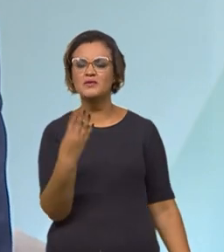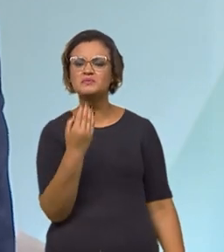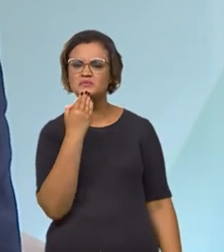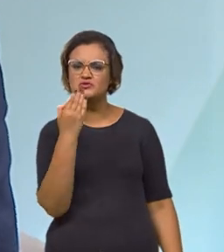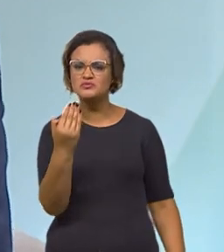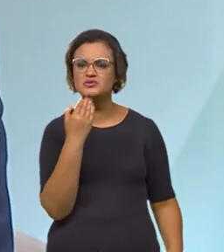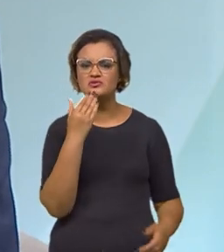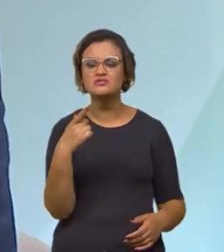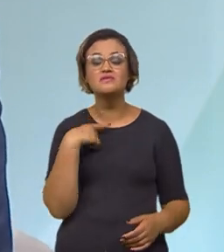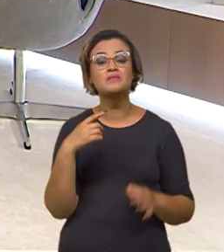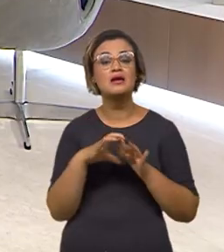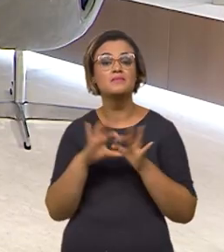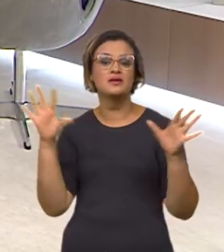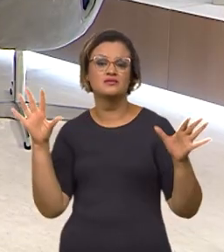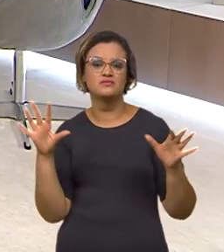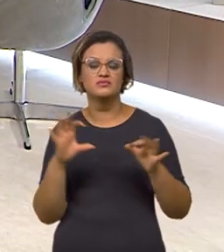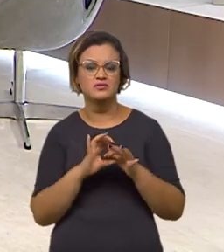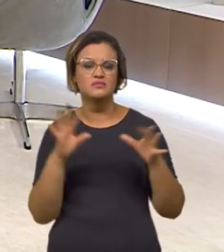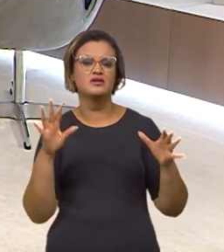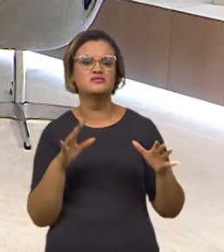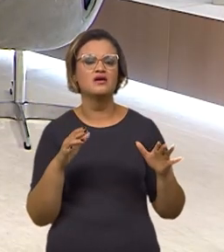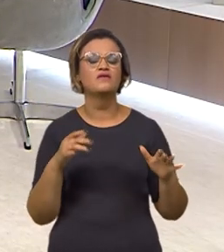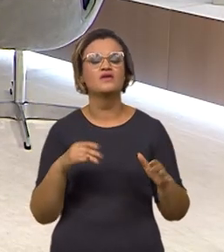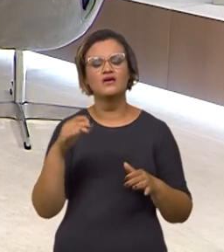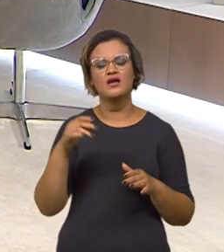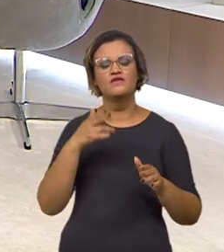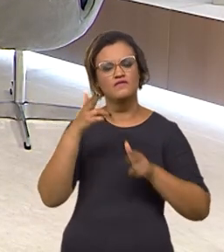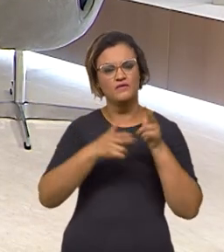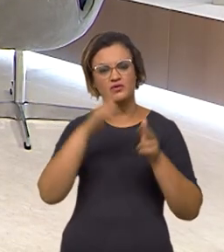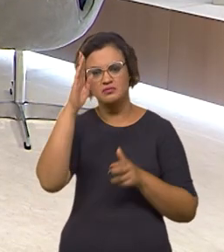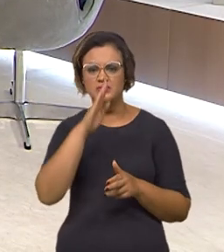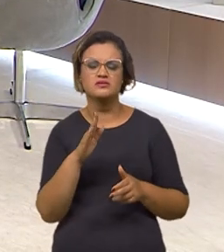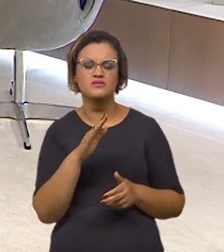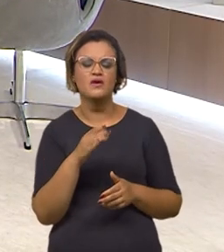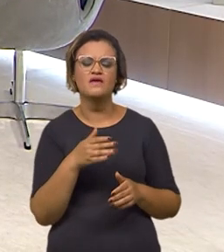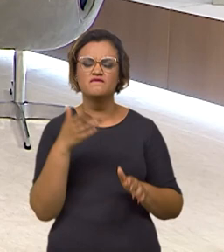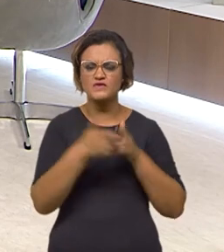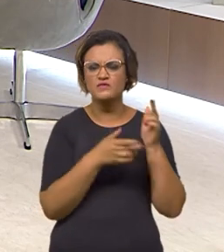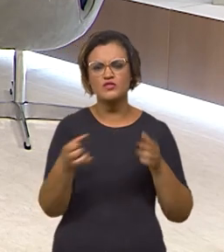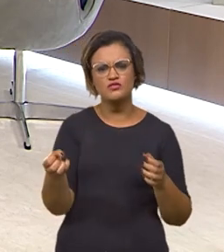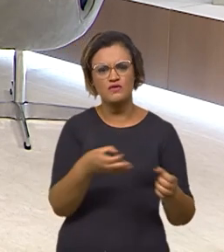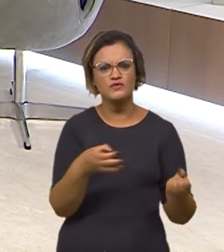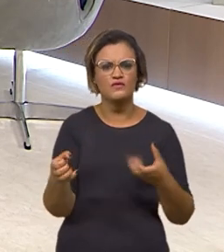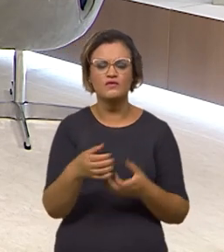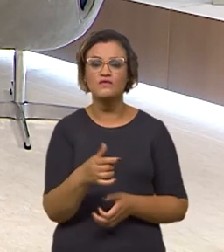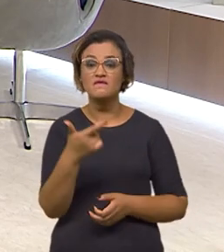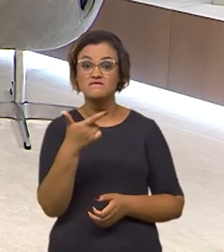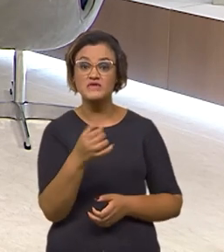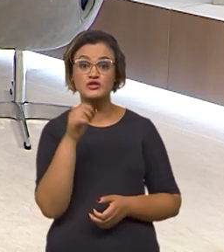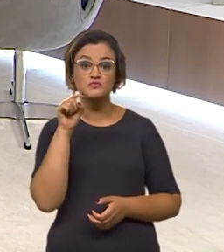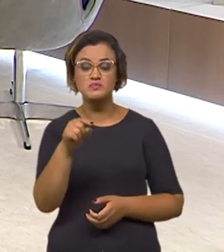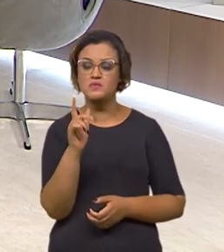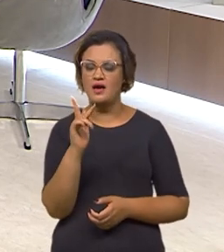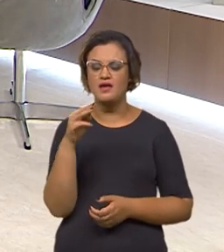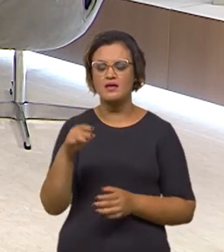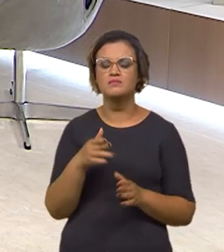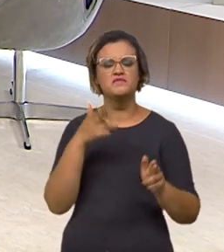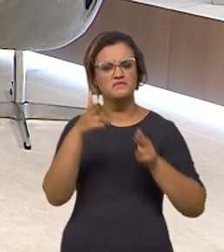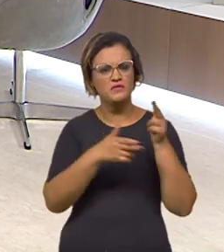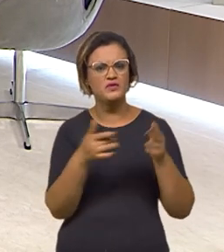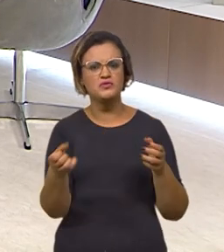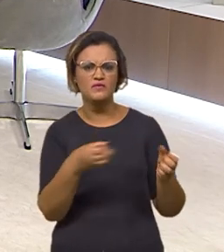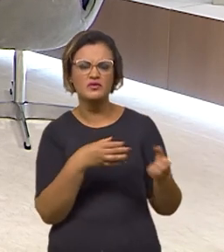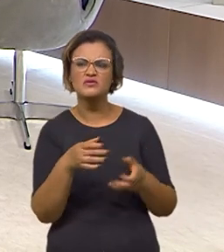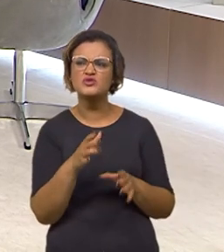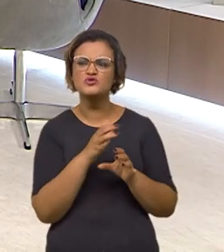de autorização em ferrovias no país, são novas ferrovias, é mais de 20 mil quilômetros de novas ferrovias, nós estamos falando em